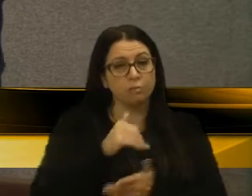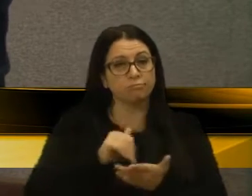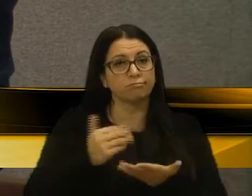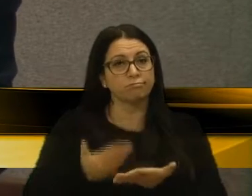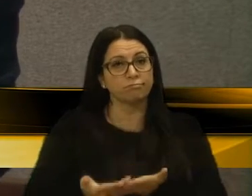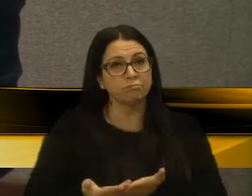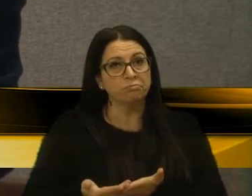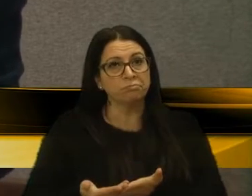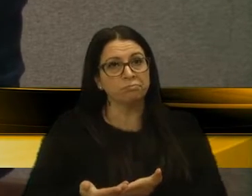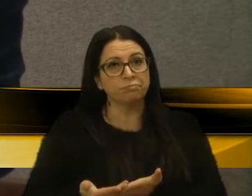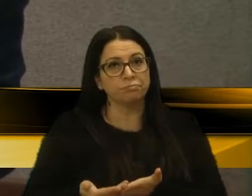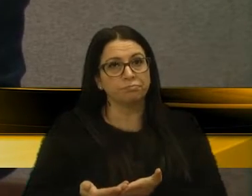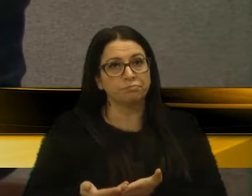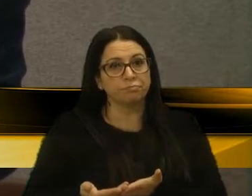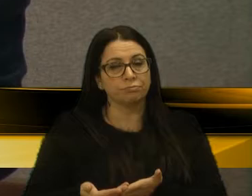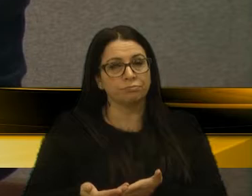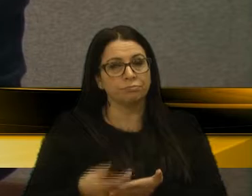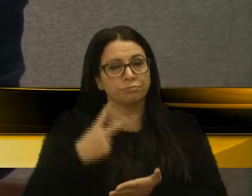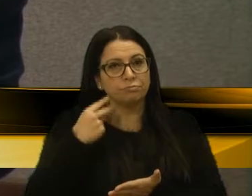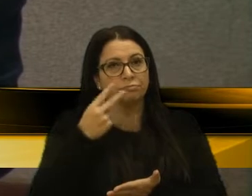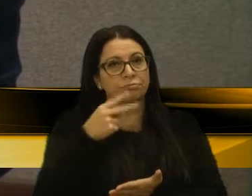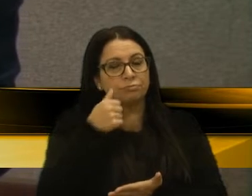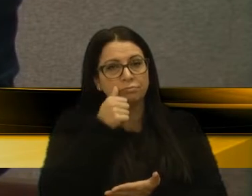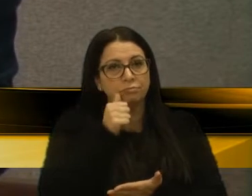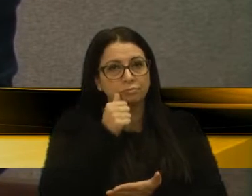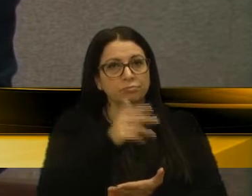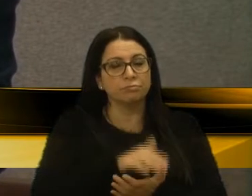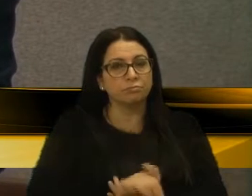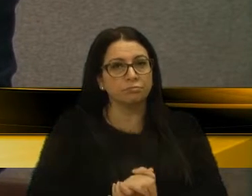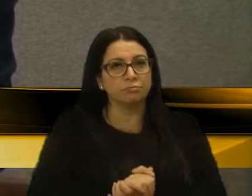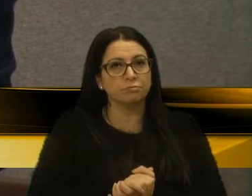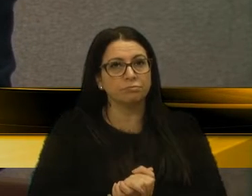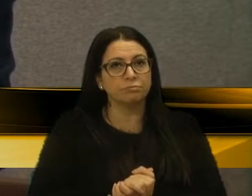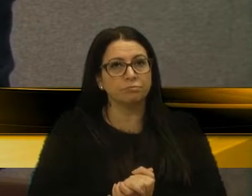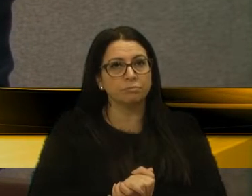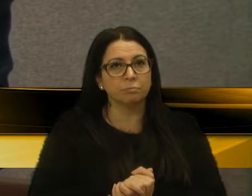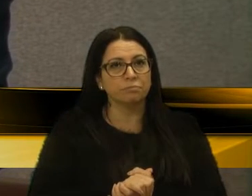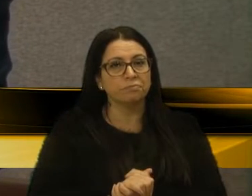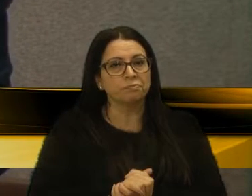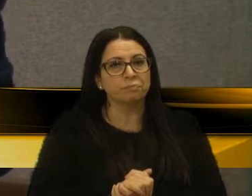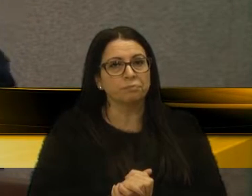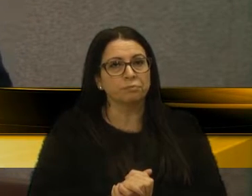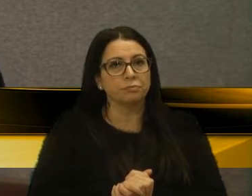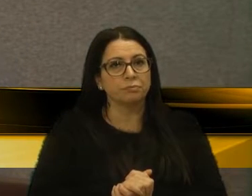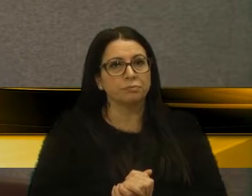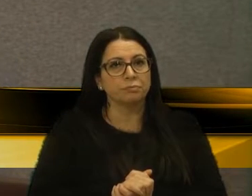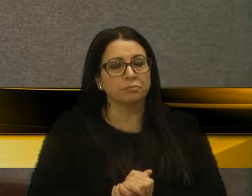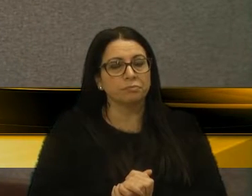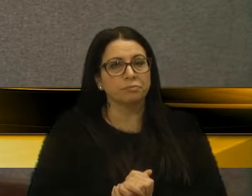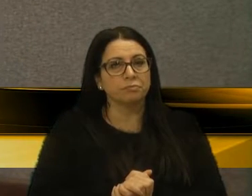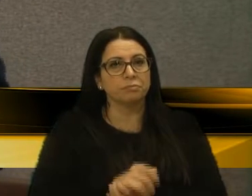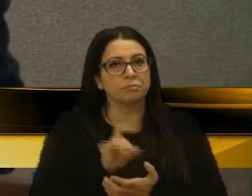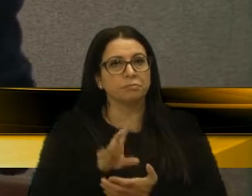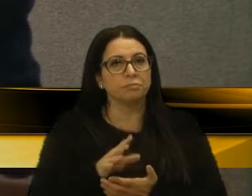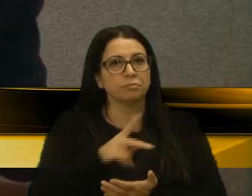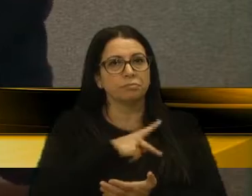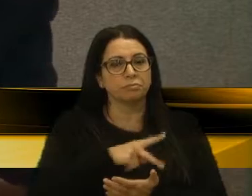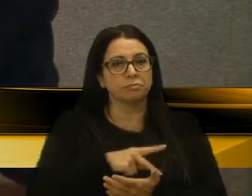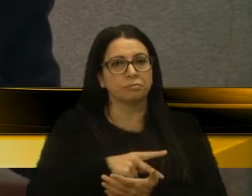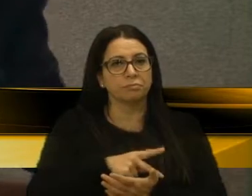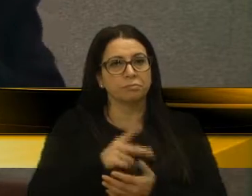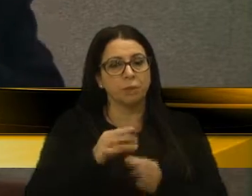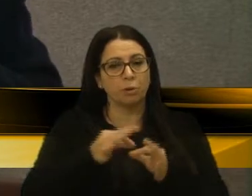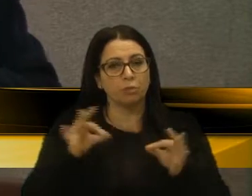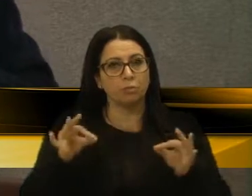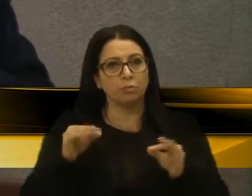secretários. Vossa Excelência pediu a parte, vereadora Paula pediu a parte ou pediu a palavra? Pediu a palavra. Então é isso, senhor presidente, para